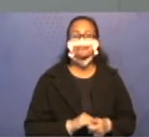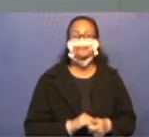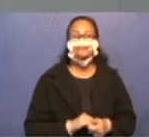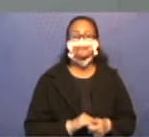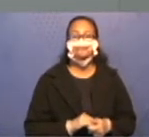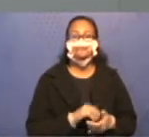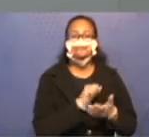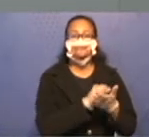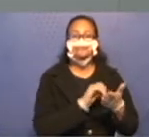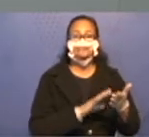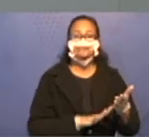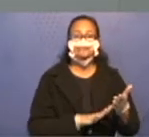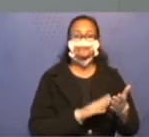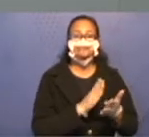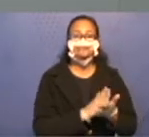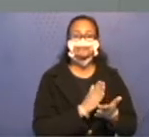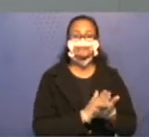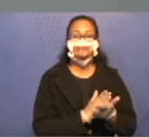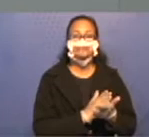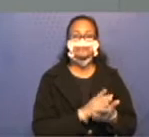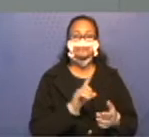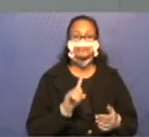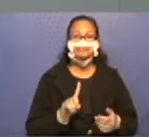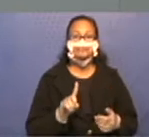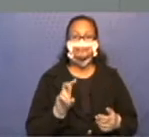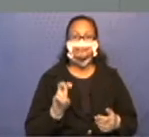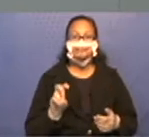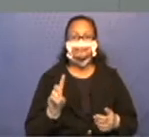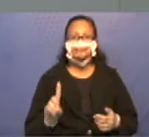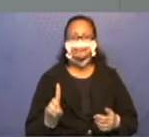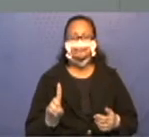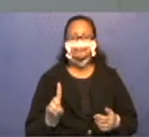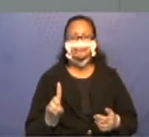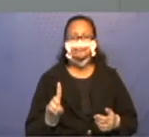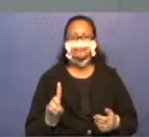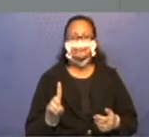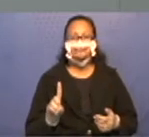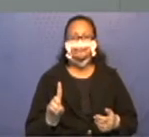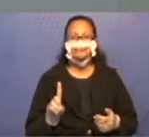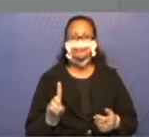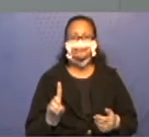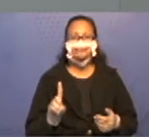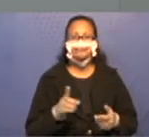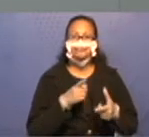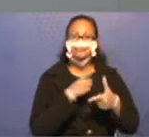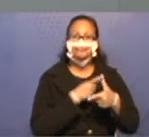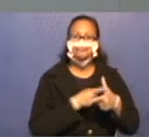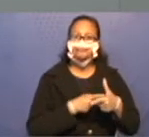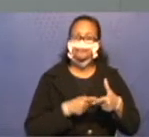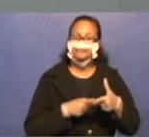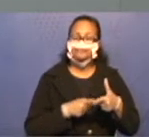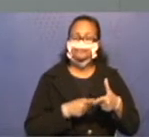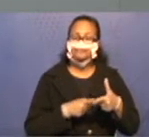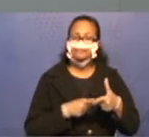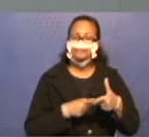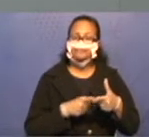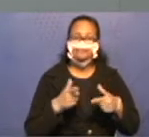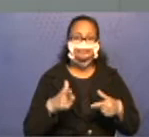Para o exercício da página 151, agora são com as divisões.